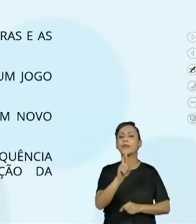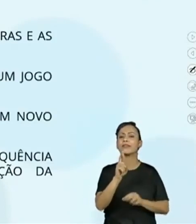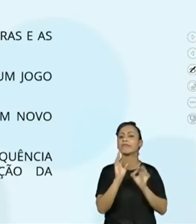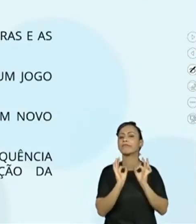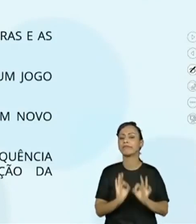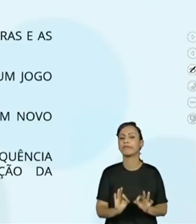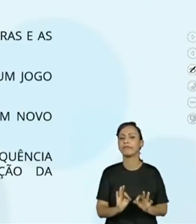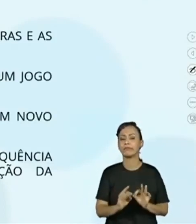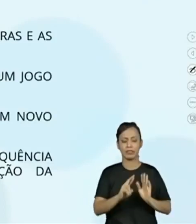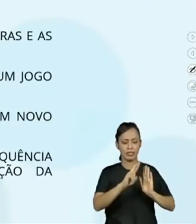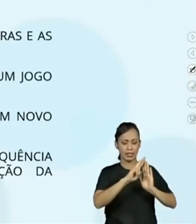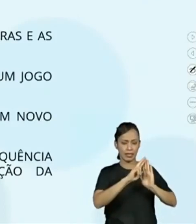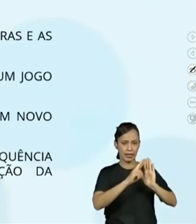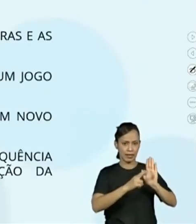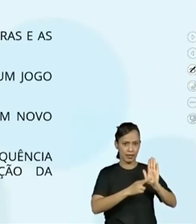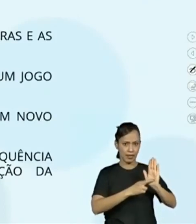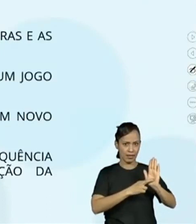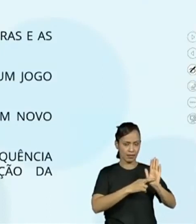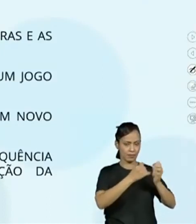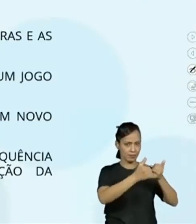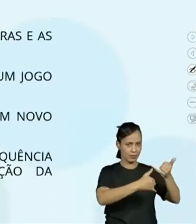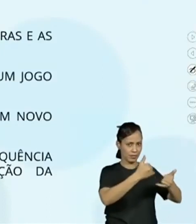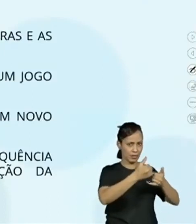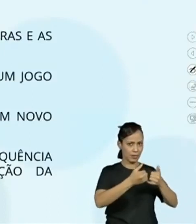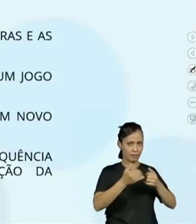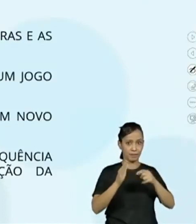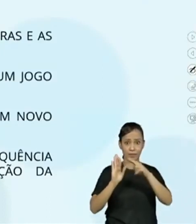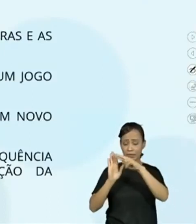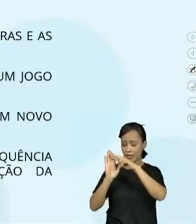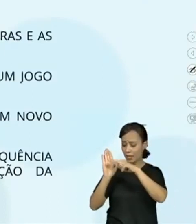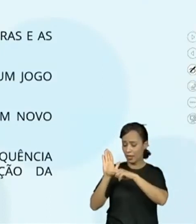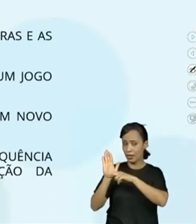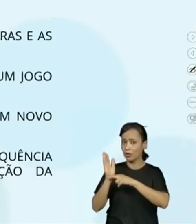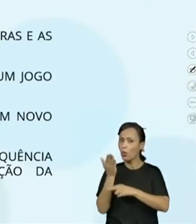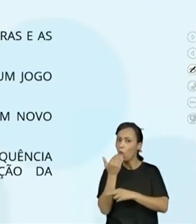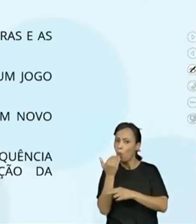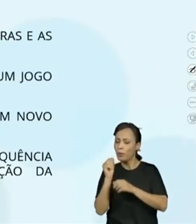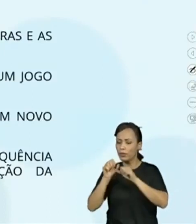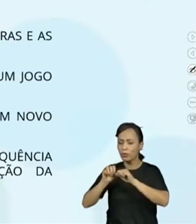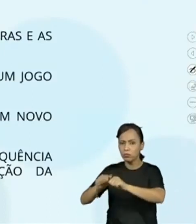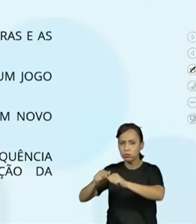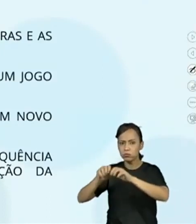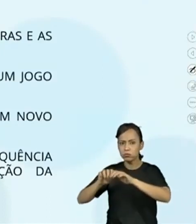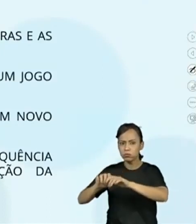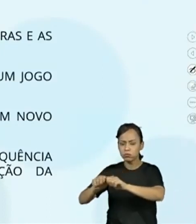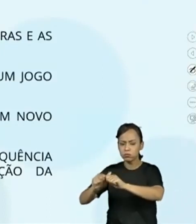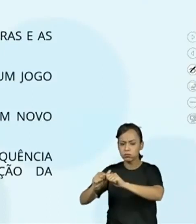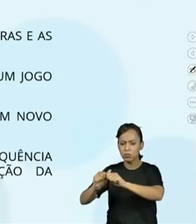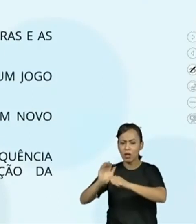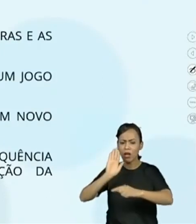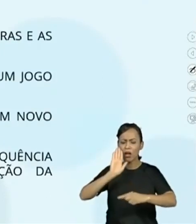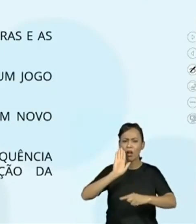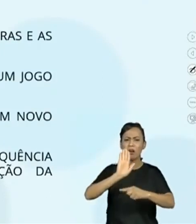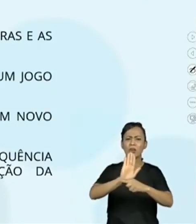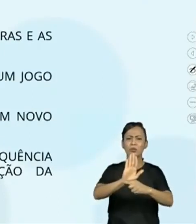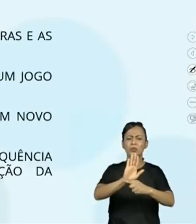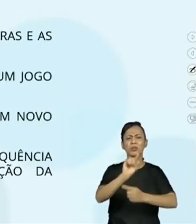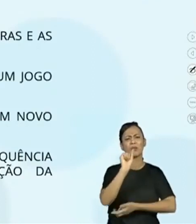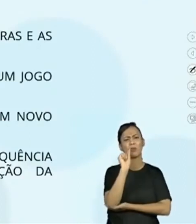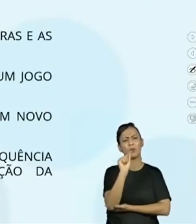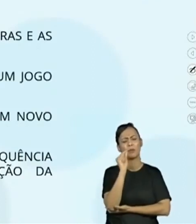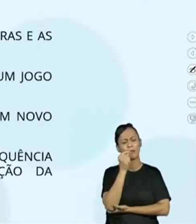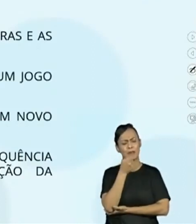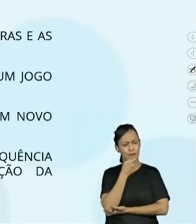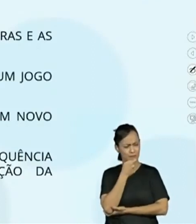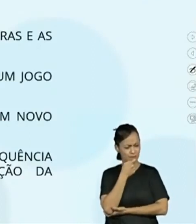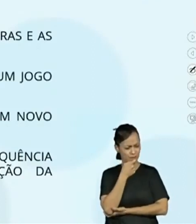brincadeiras e as receitas são textos que servem para... Ai, vamos deixar eles pensando um pouquinho. Vou lá.